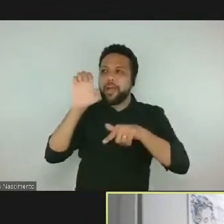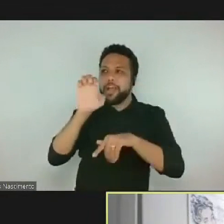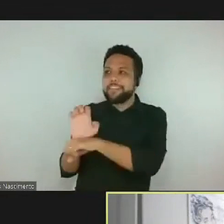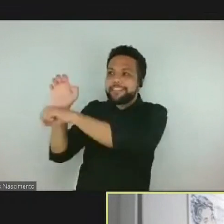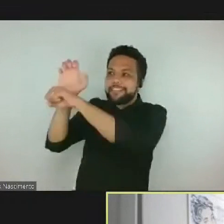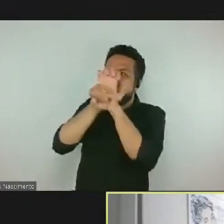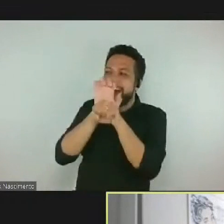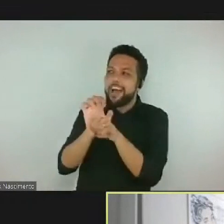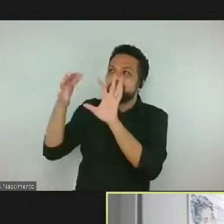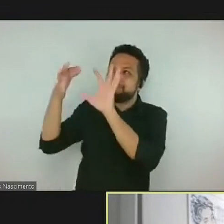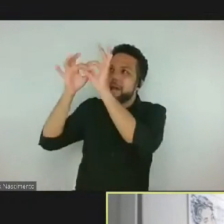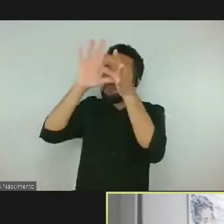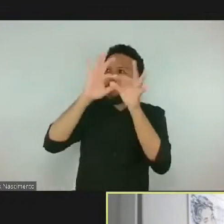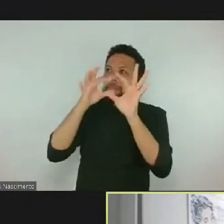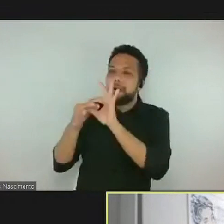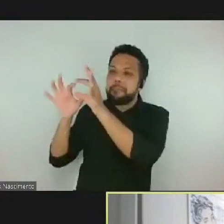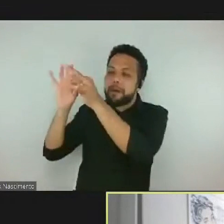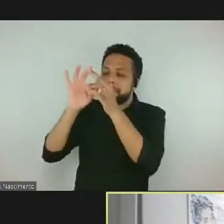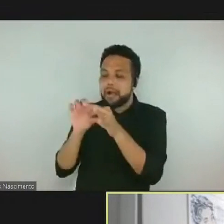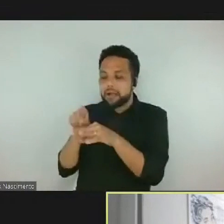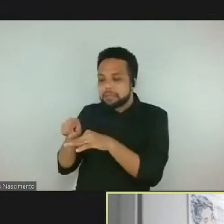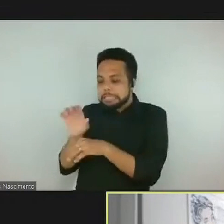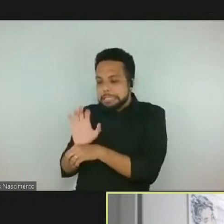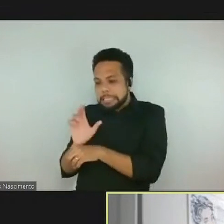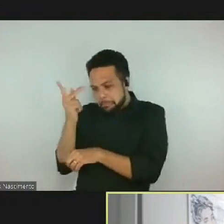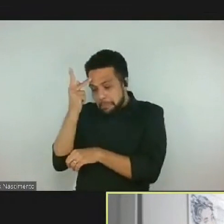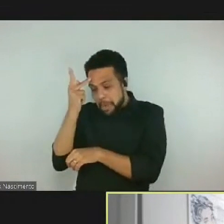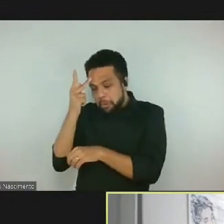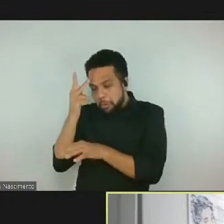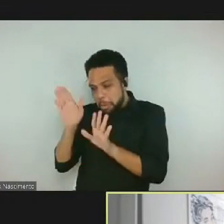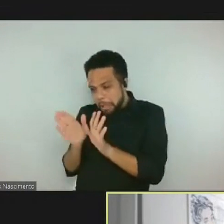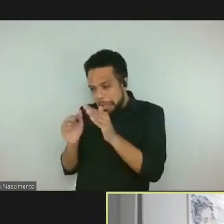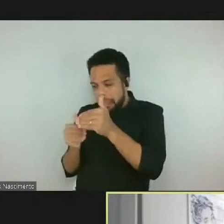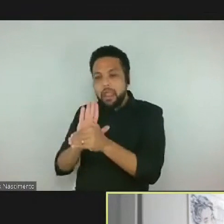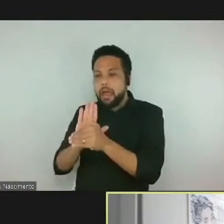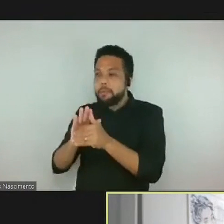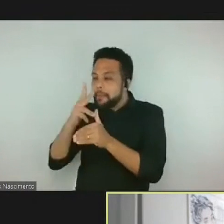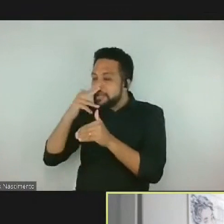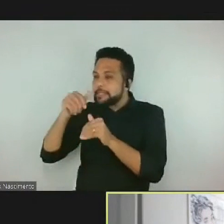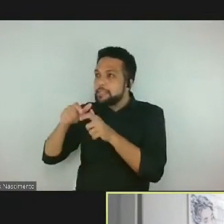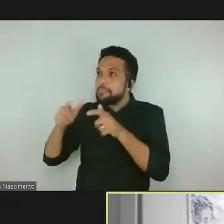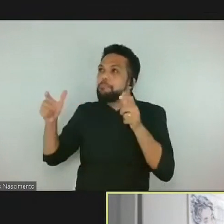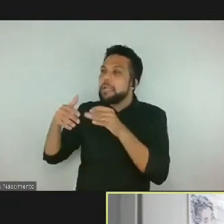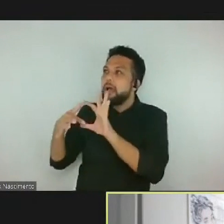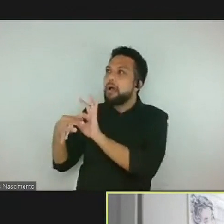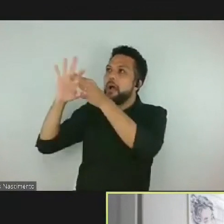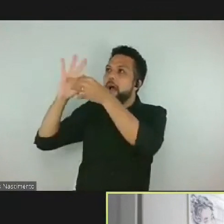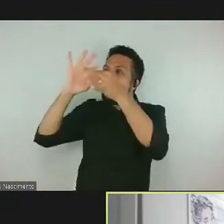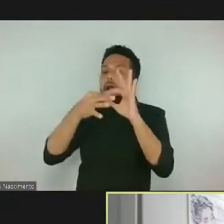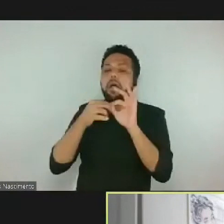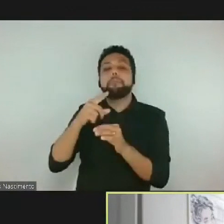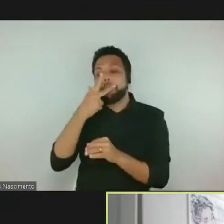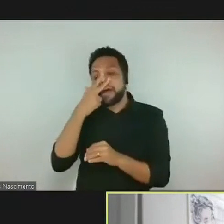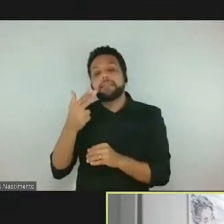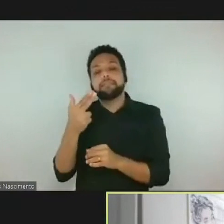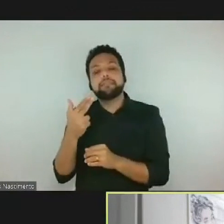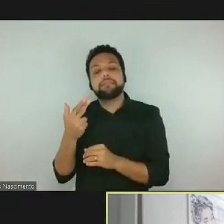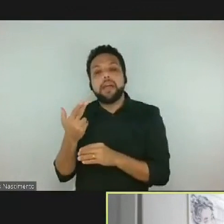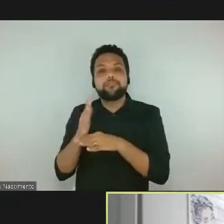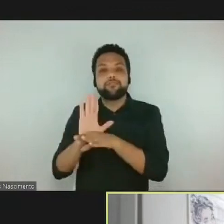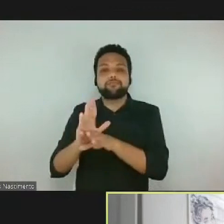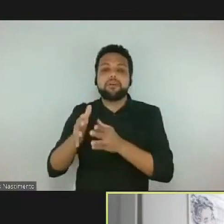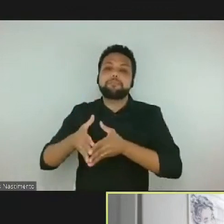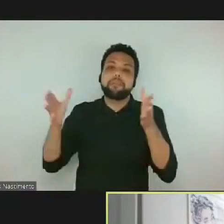muito importante, eu acho, para a gente favorecer o contato de pessoas que não têm acesso aos bens culturais, né? A gente